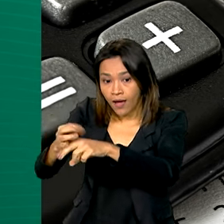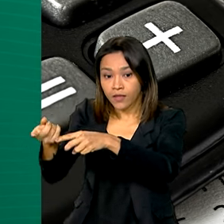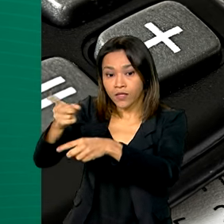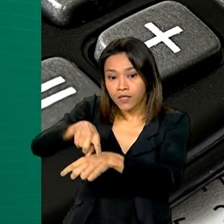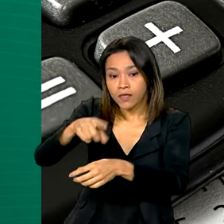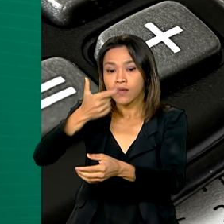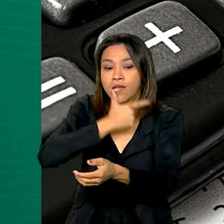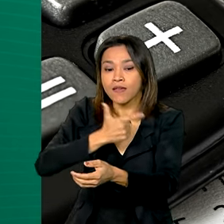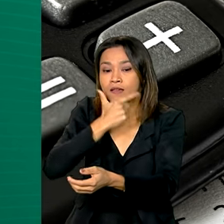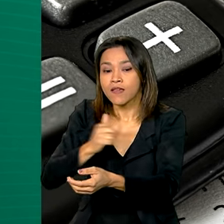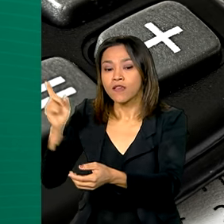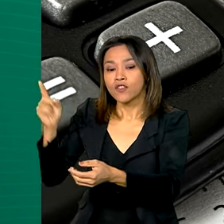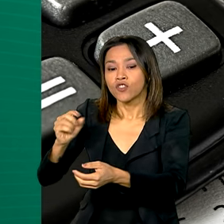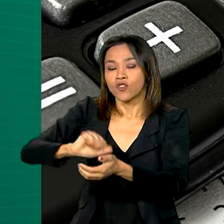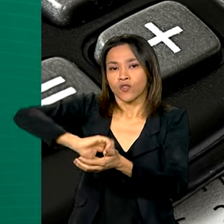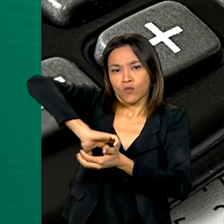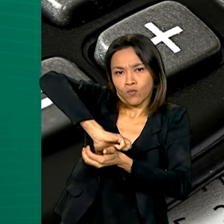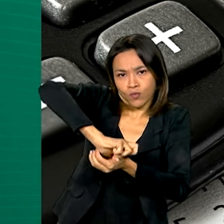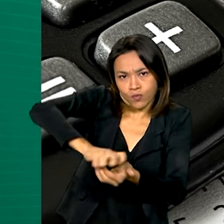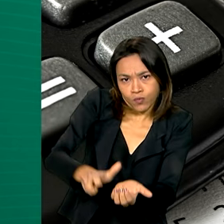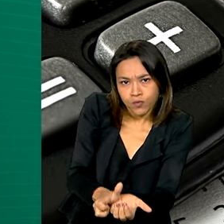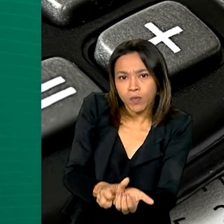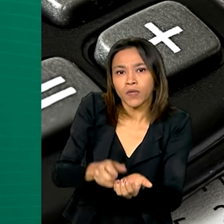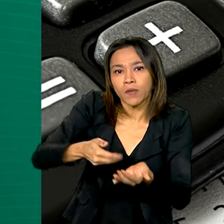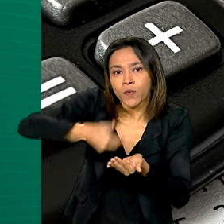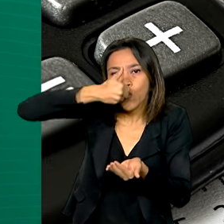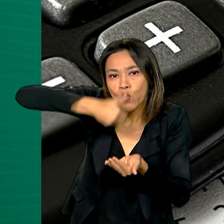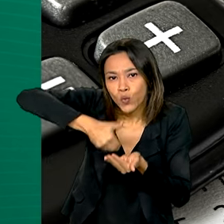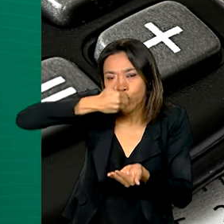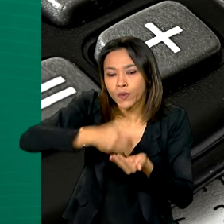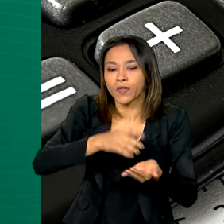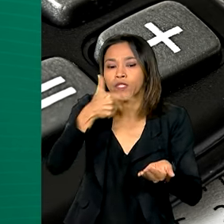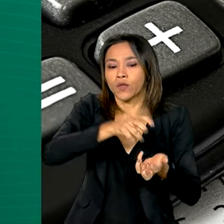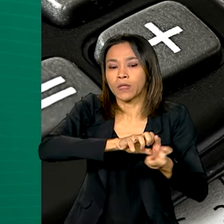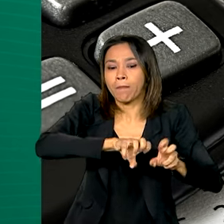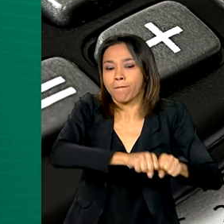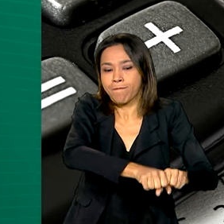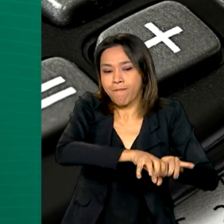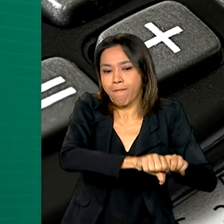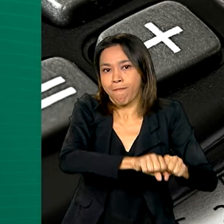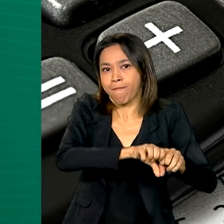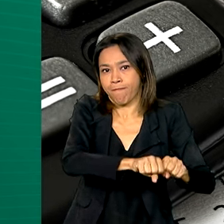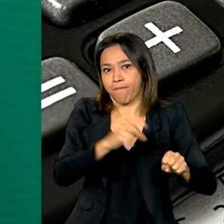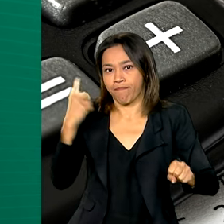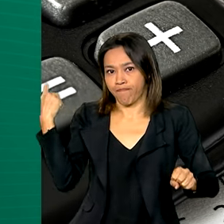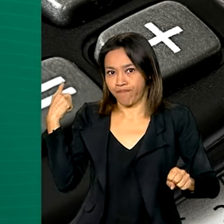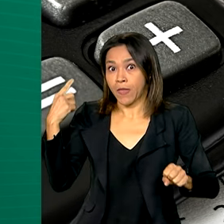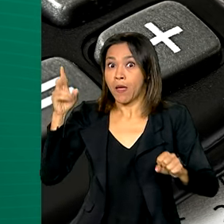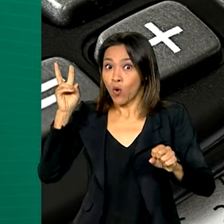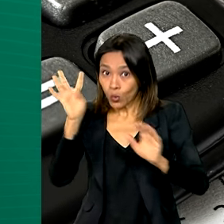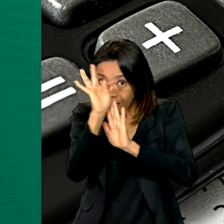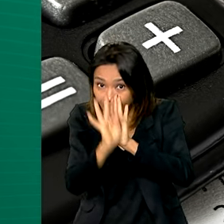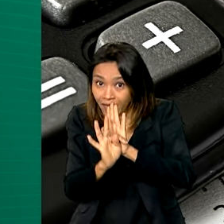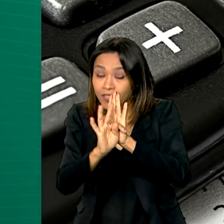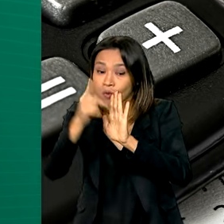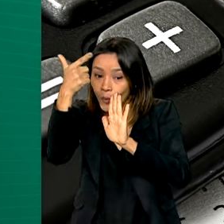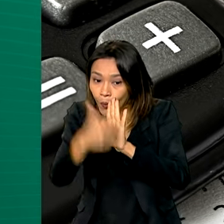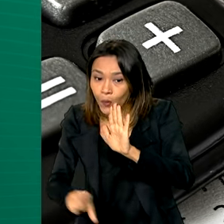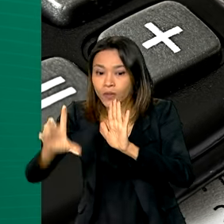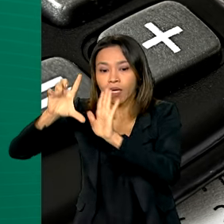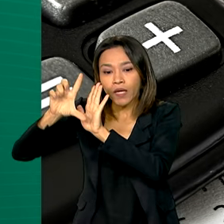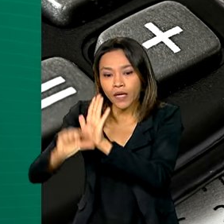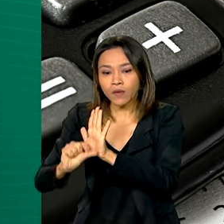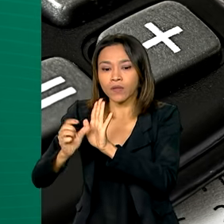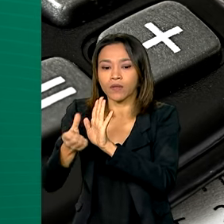queijos, laticínios fermentados, como iogurte e massas. O texto traz a mesma redução de 60